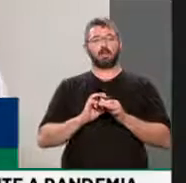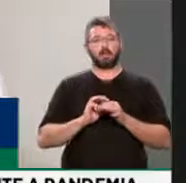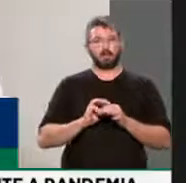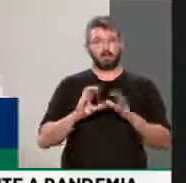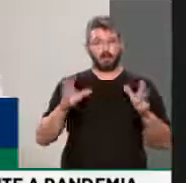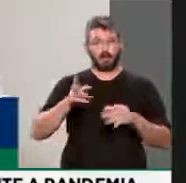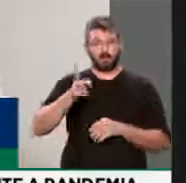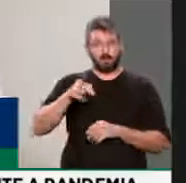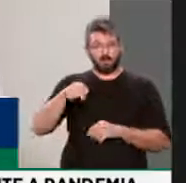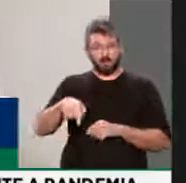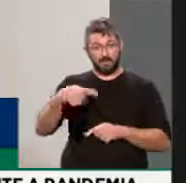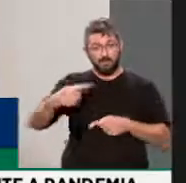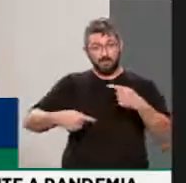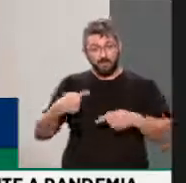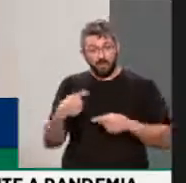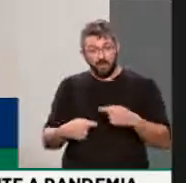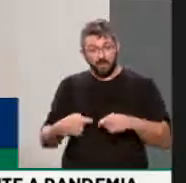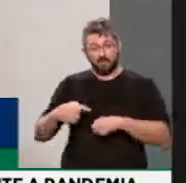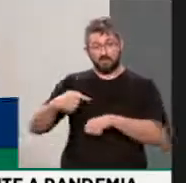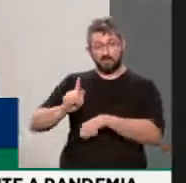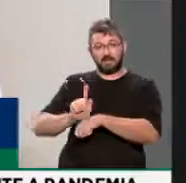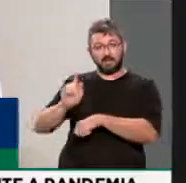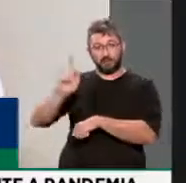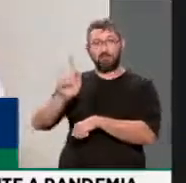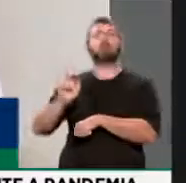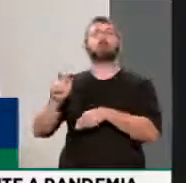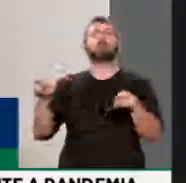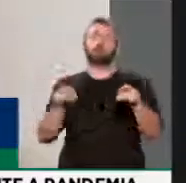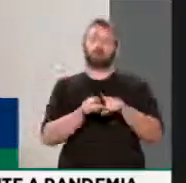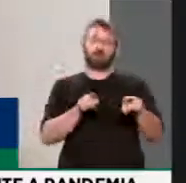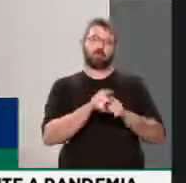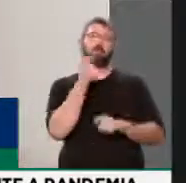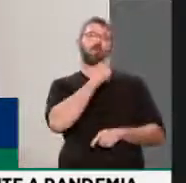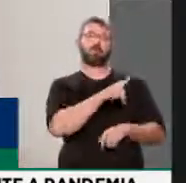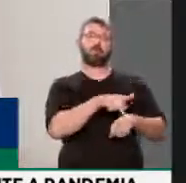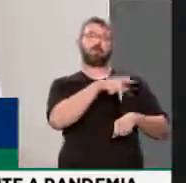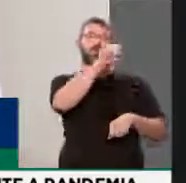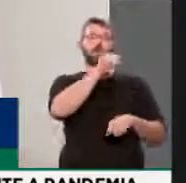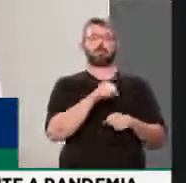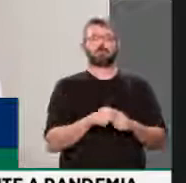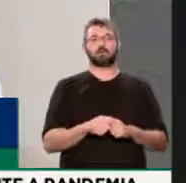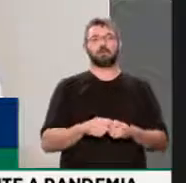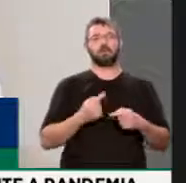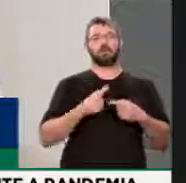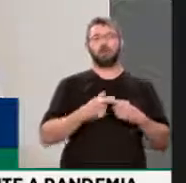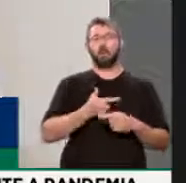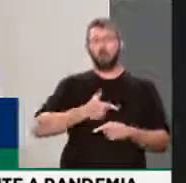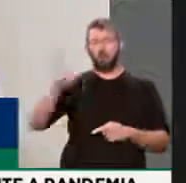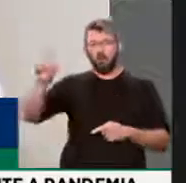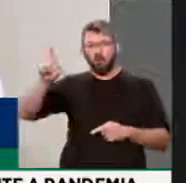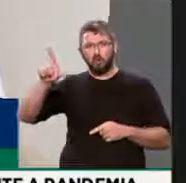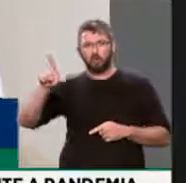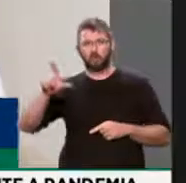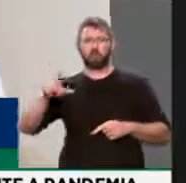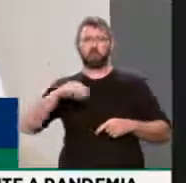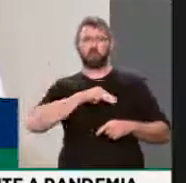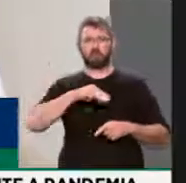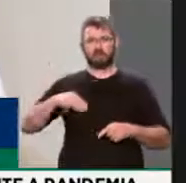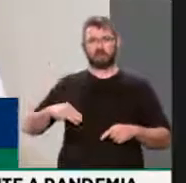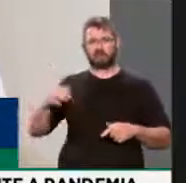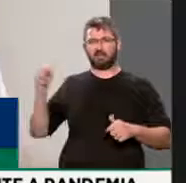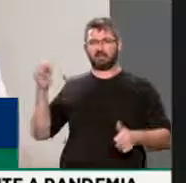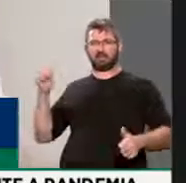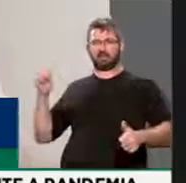mesma política em relação à pós-graduação, para que nenhum outro ministro que venha assumir